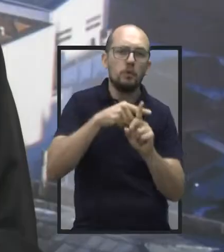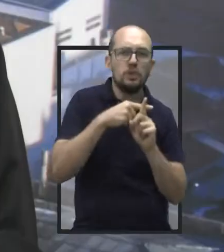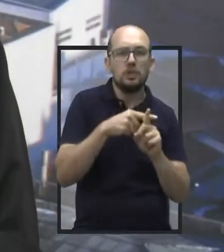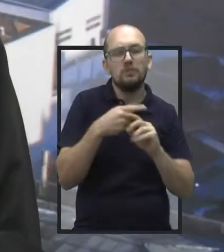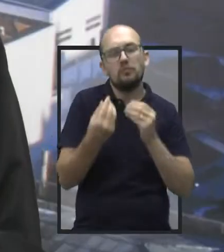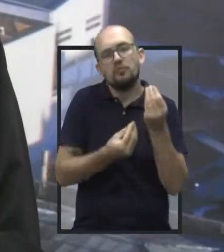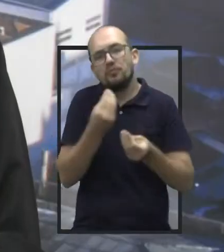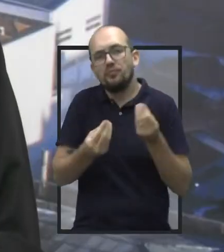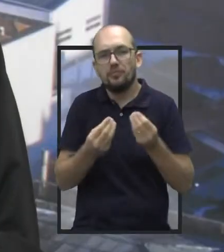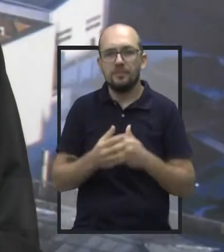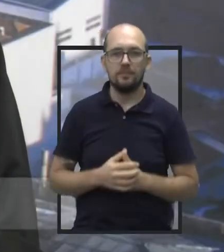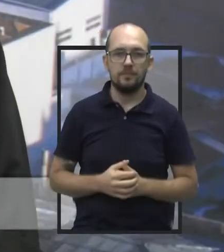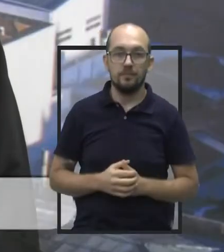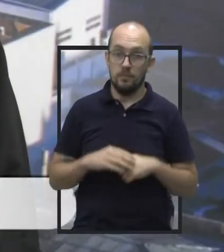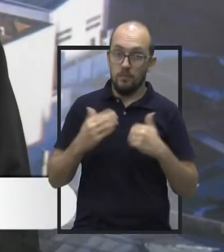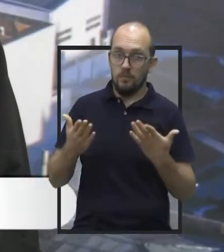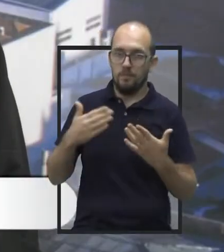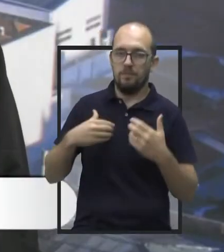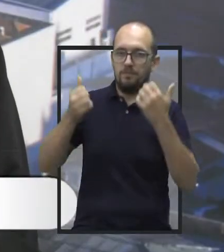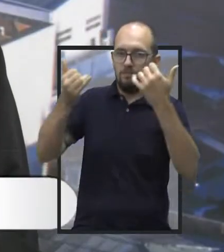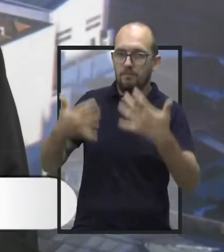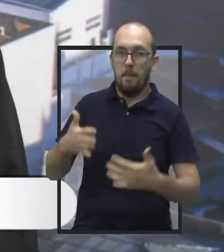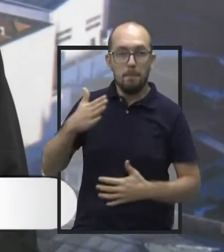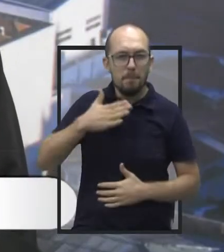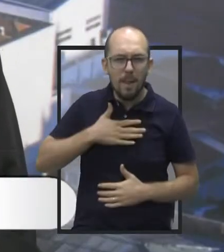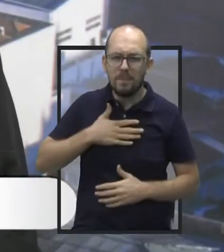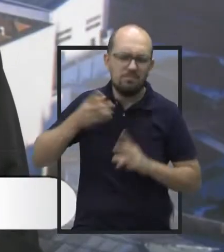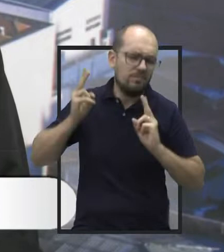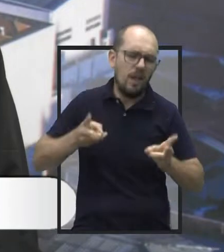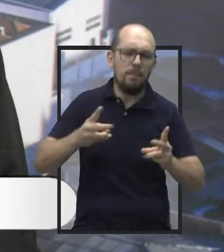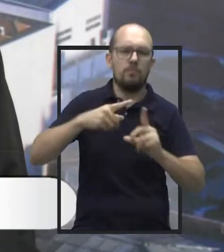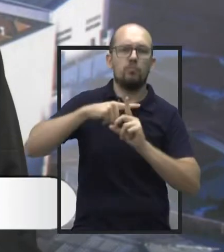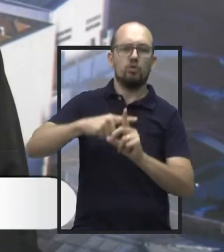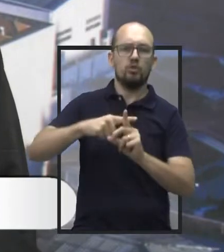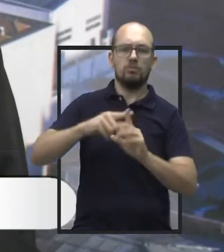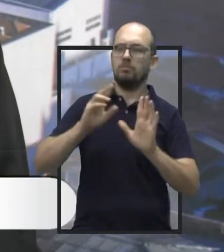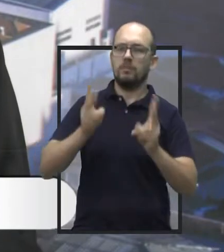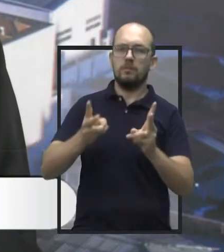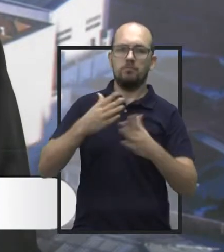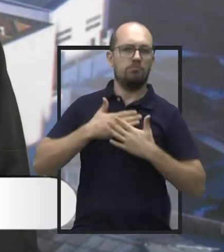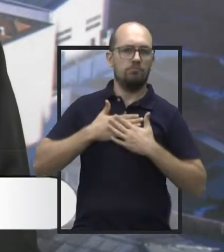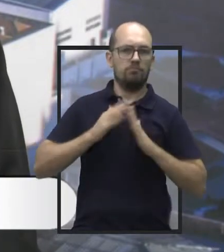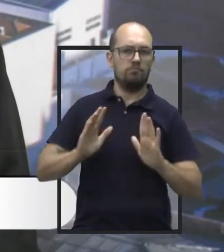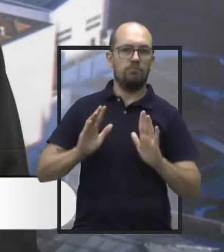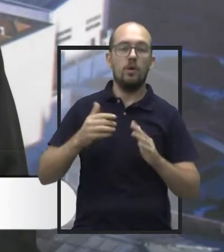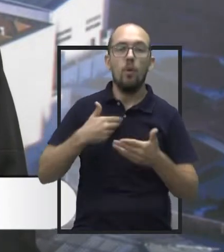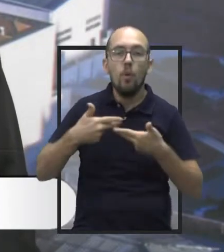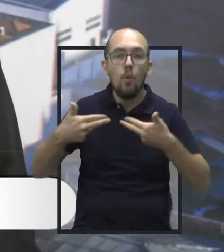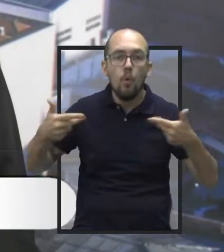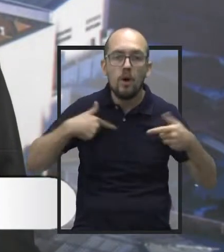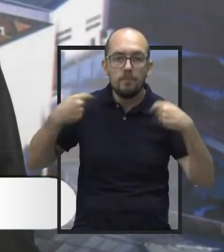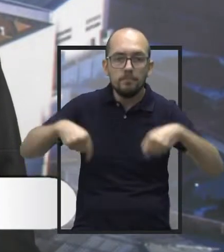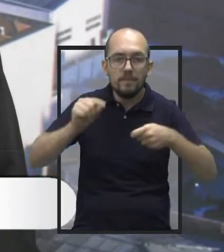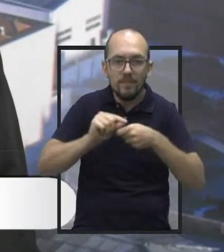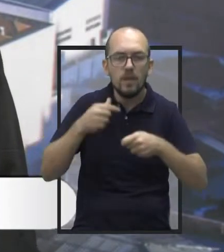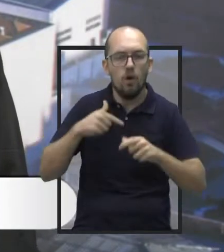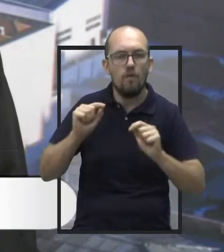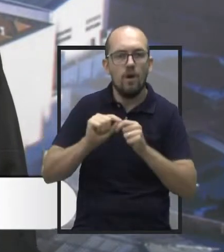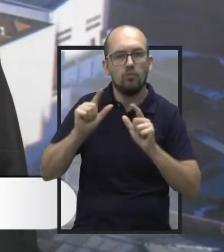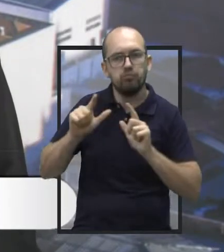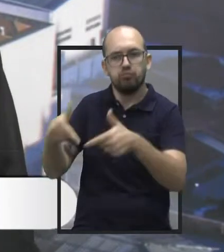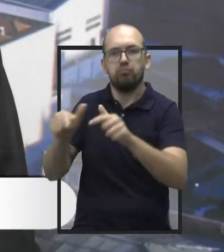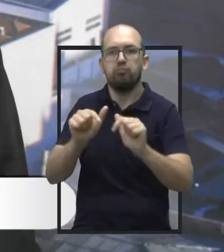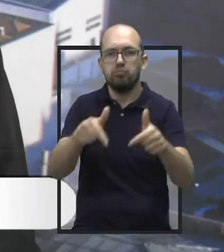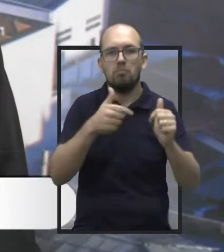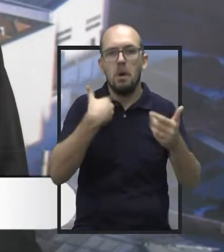veja bem, eu particularmente pra mim sempre é positivo, certo? Eu sempre faço aquilo que tem que ser feito, não deixo nada